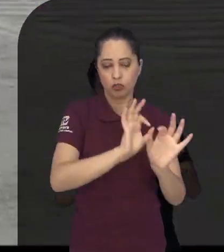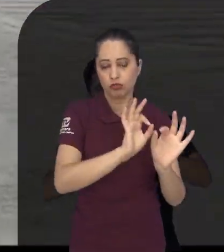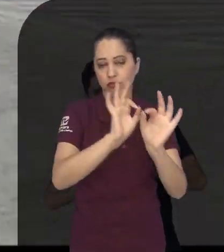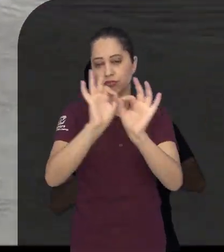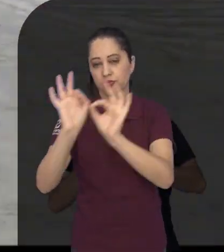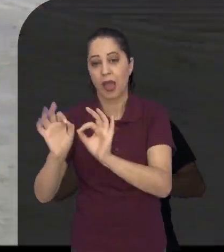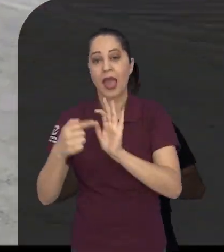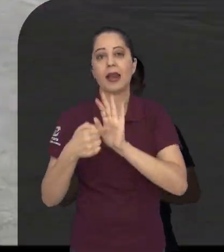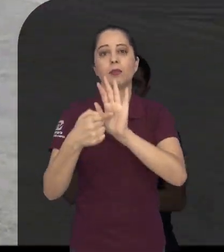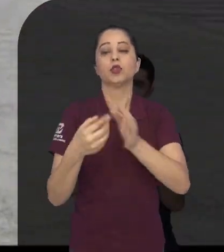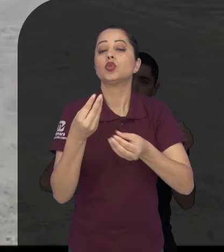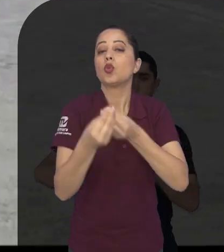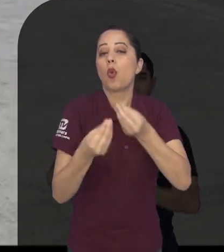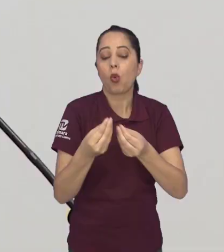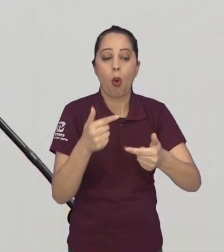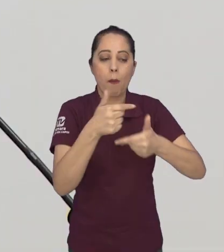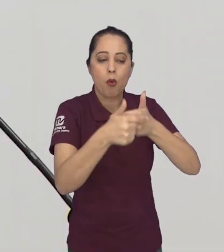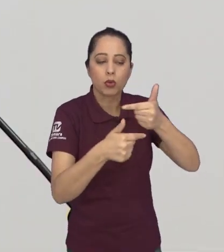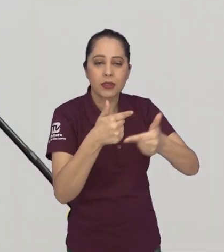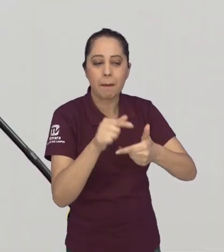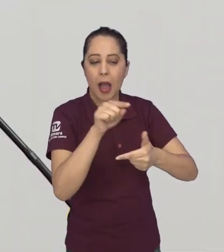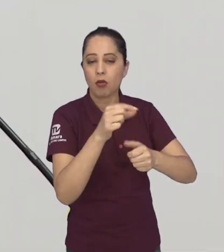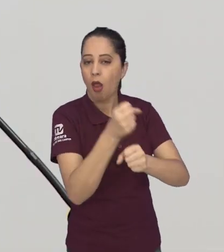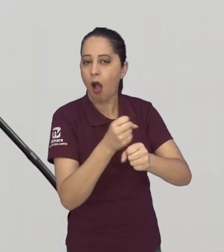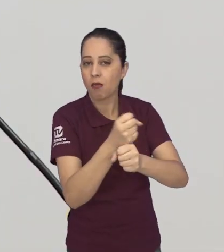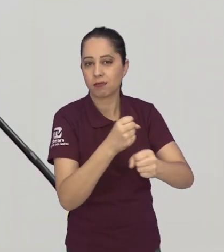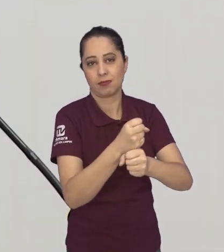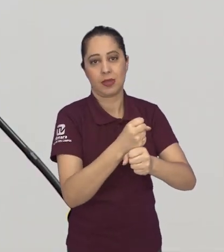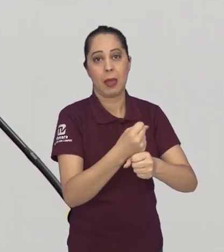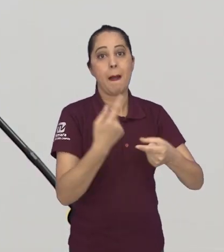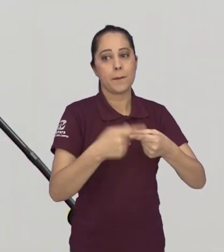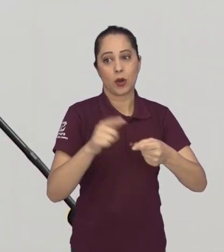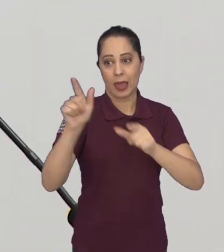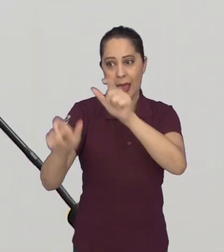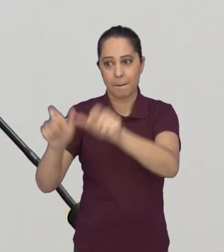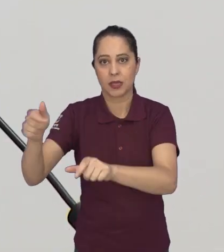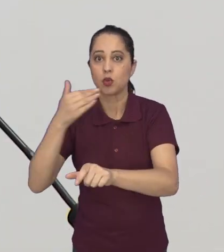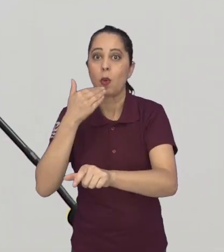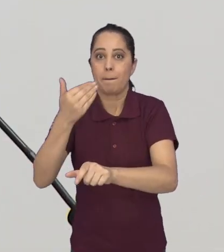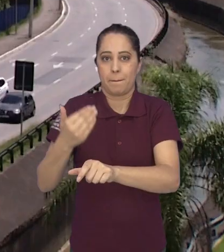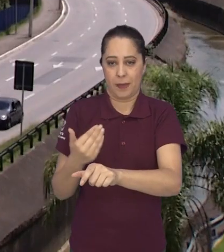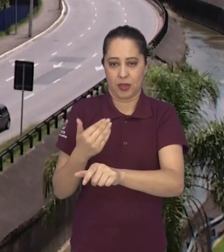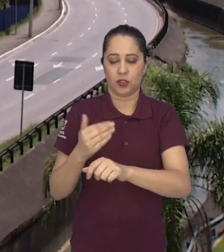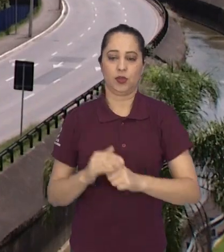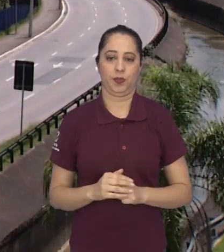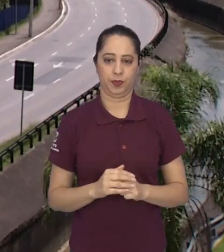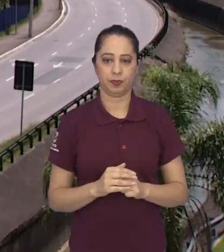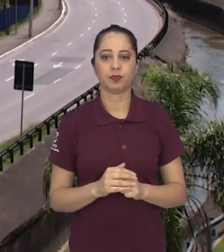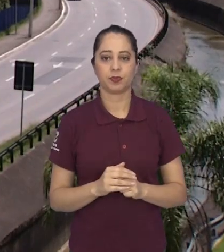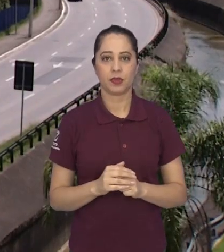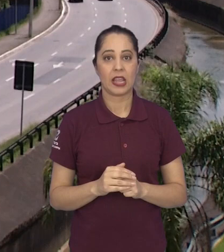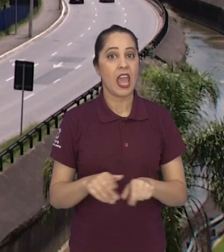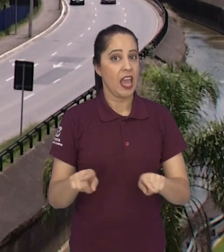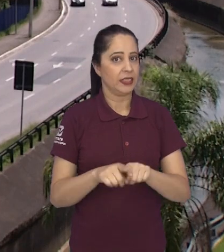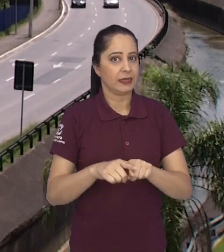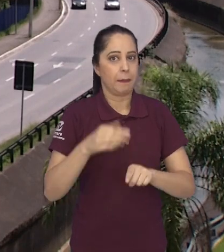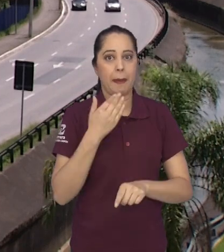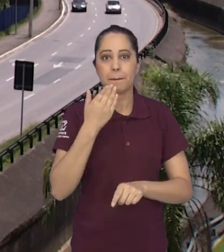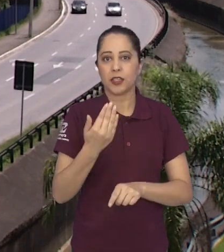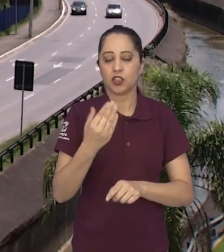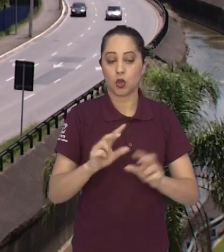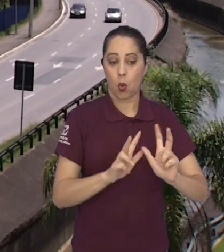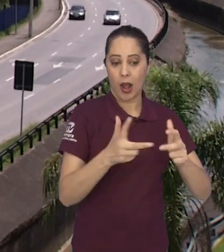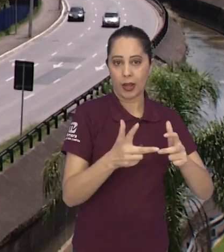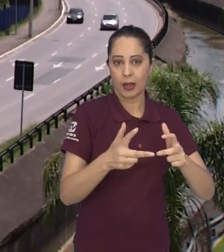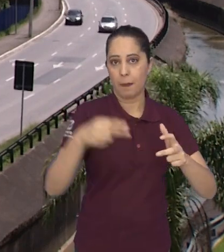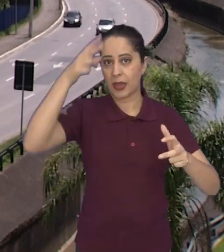apresentou o acompanhamento dos trabalhos, que, segundo ele, é fruto de pedidos da comunidade. Chagas também cobrou o maior diálogo